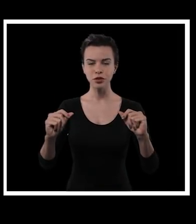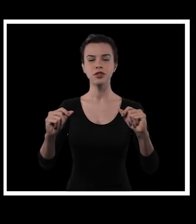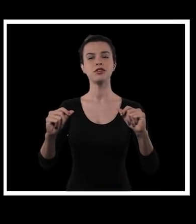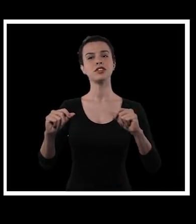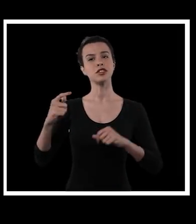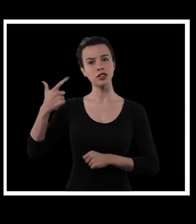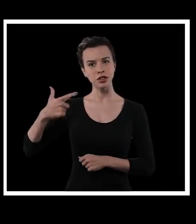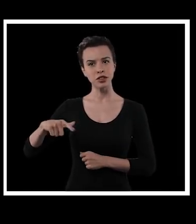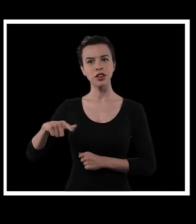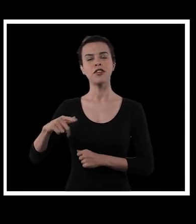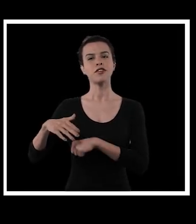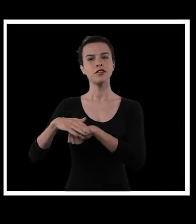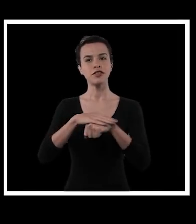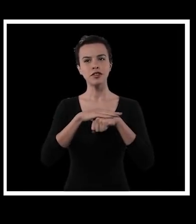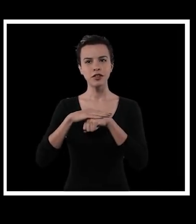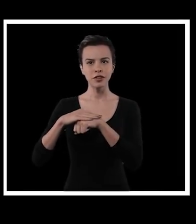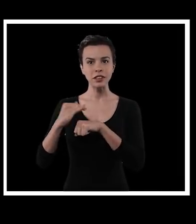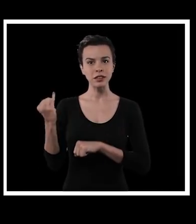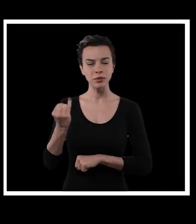Transcrição Pedro